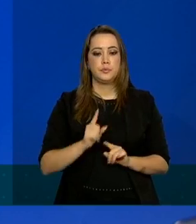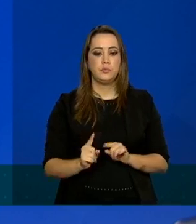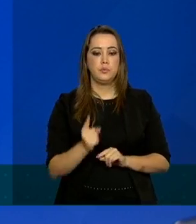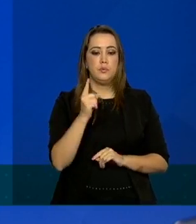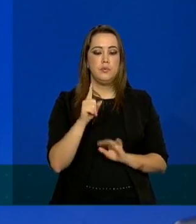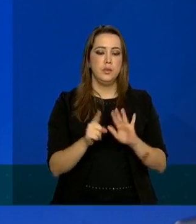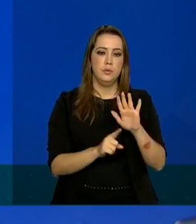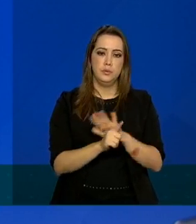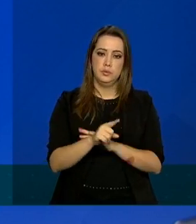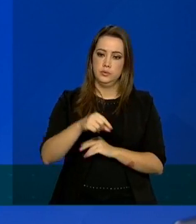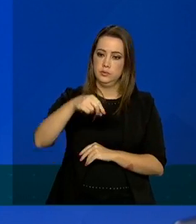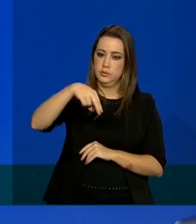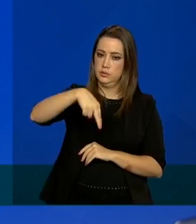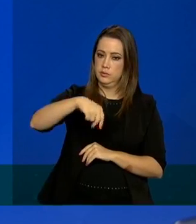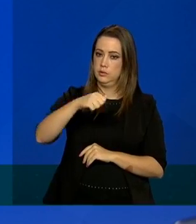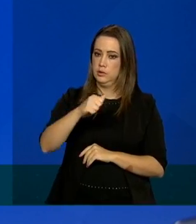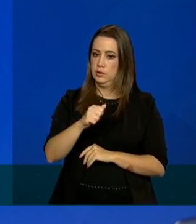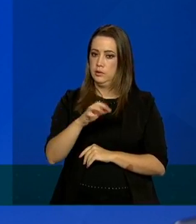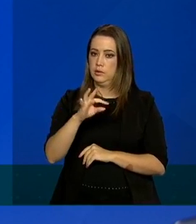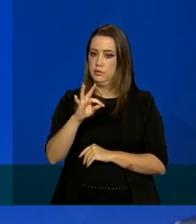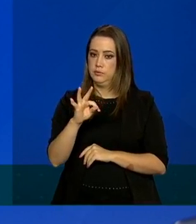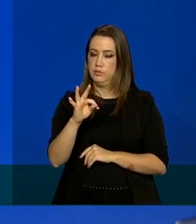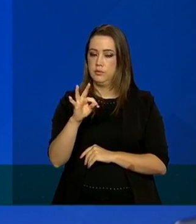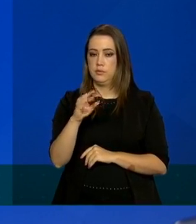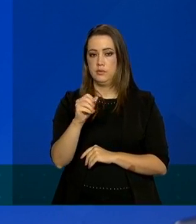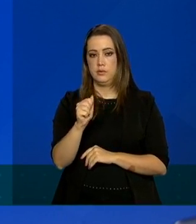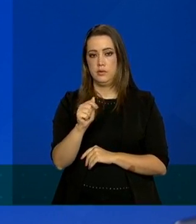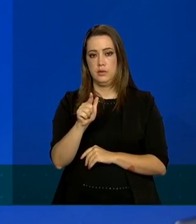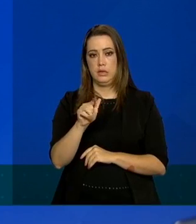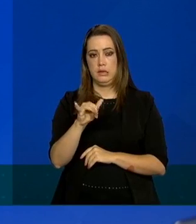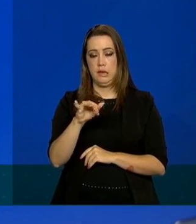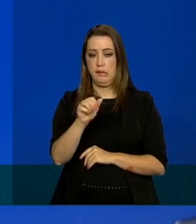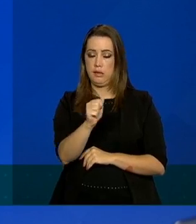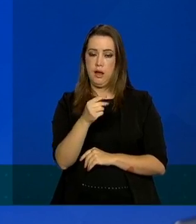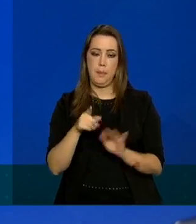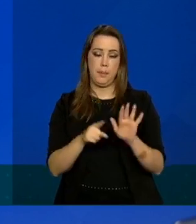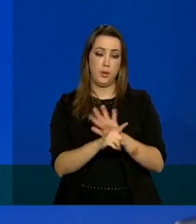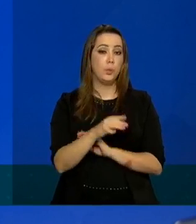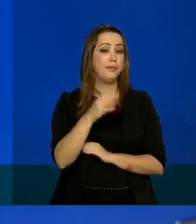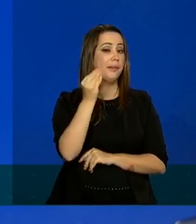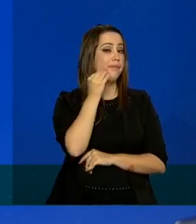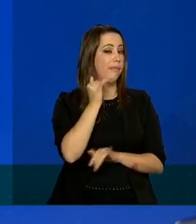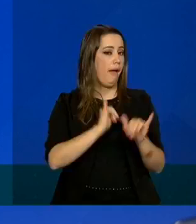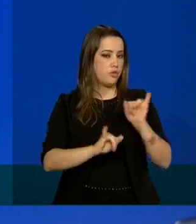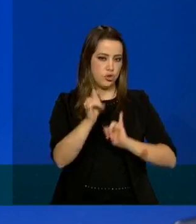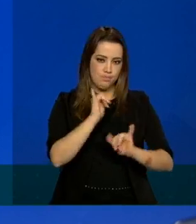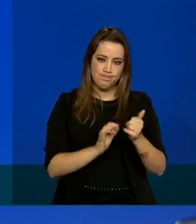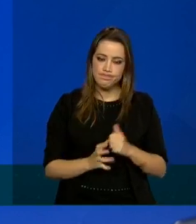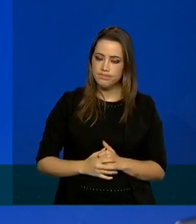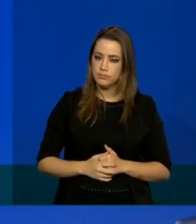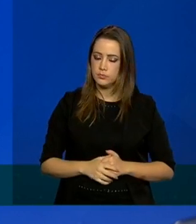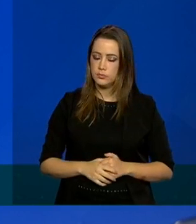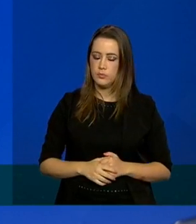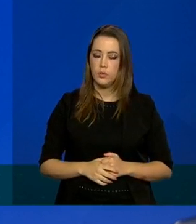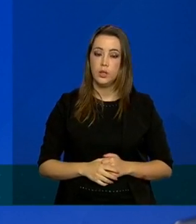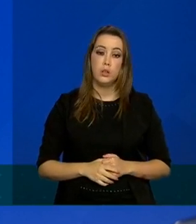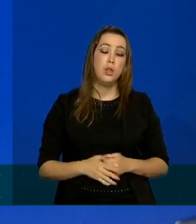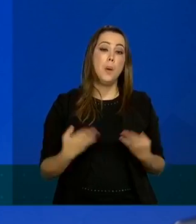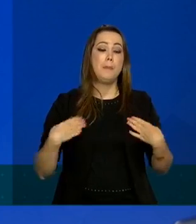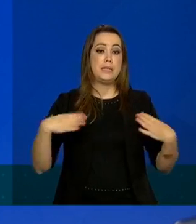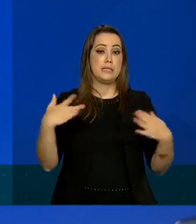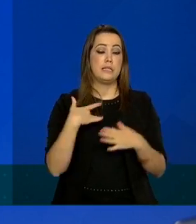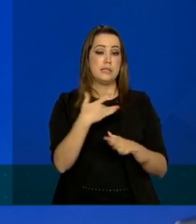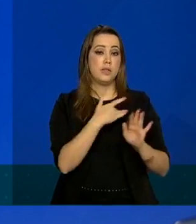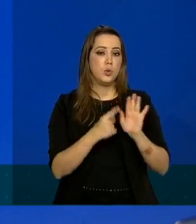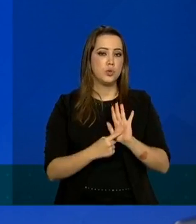pergunta da Natália Canciano do jornal Folha de São Paulo a respeito de testes dados do Ministério da Saúde tem apontado